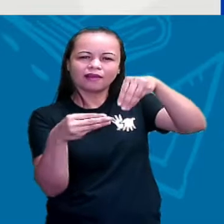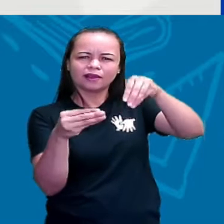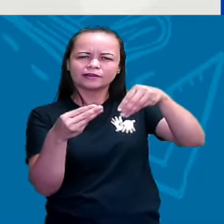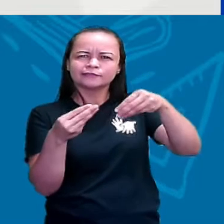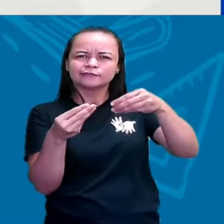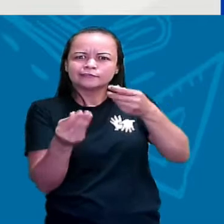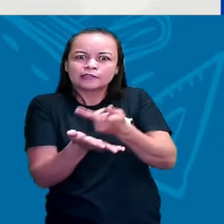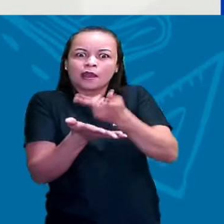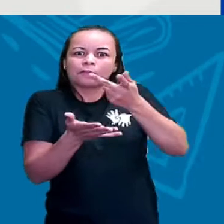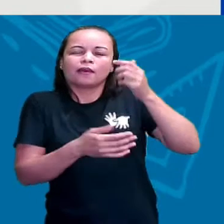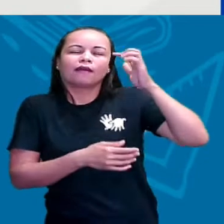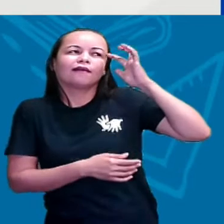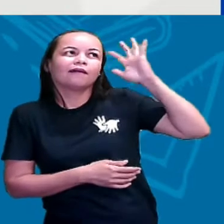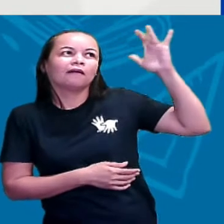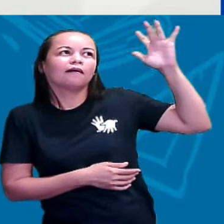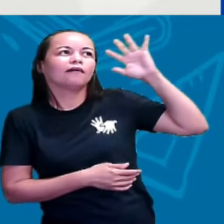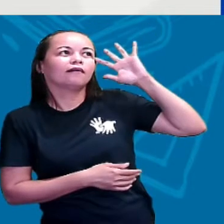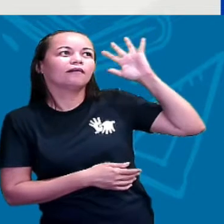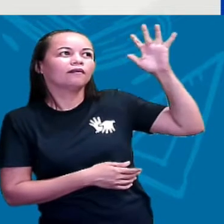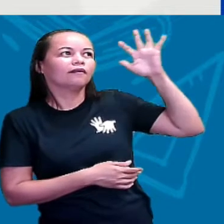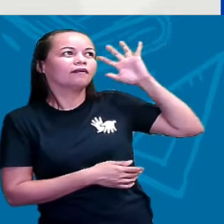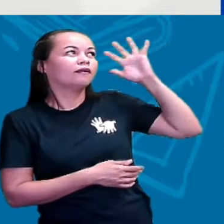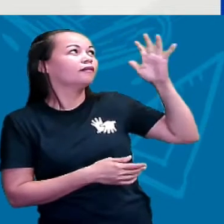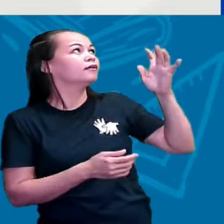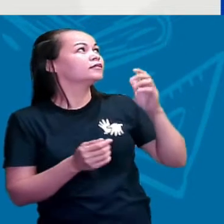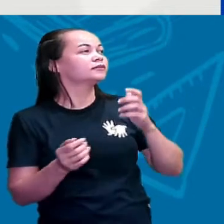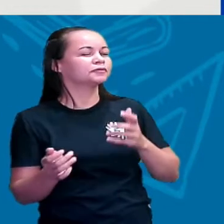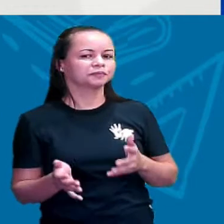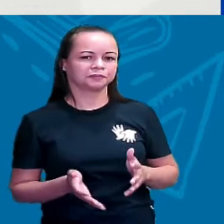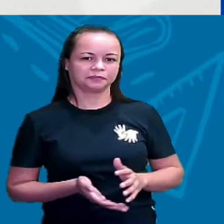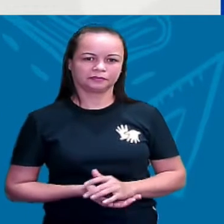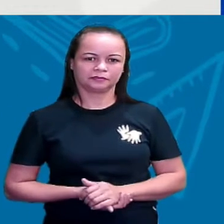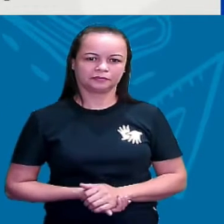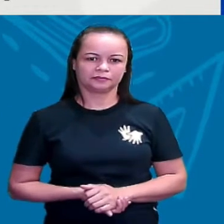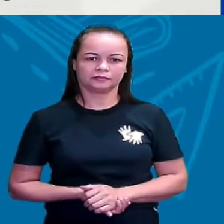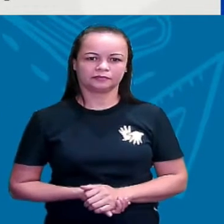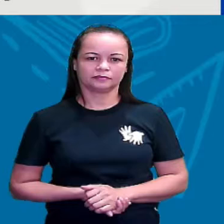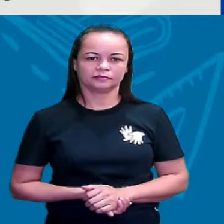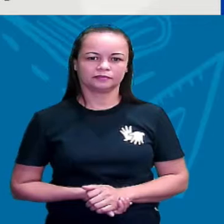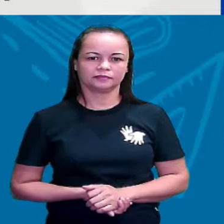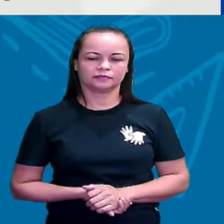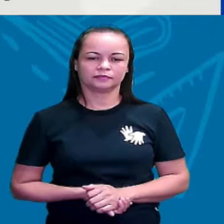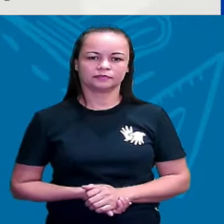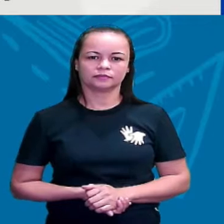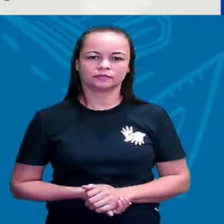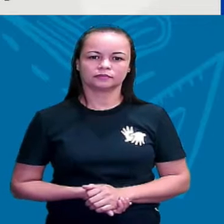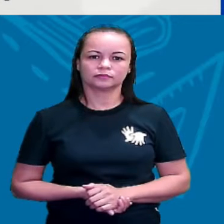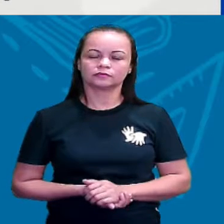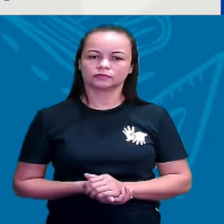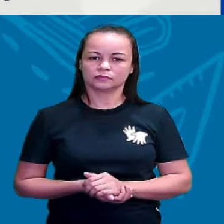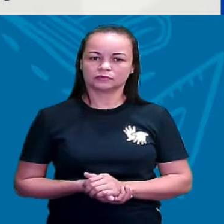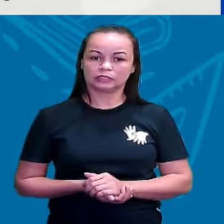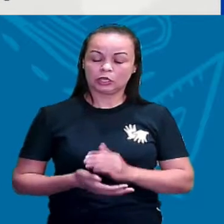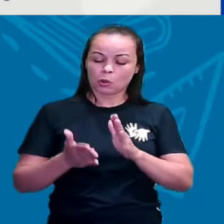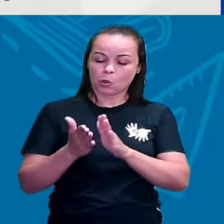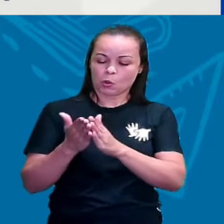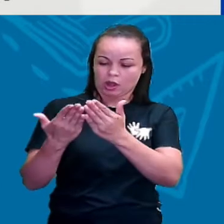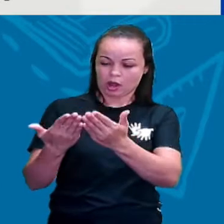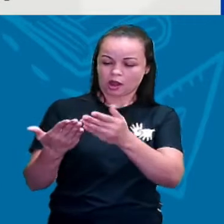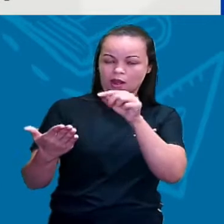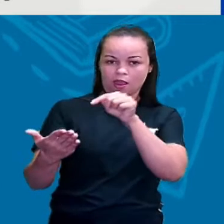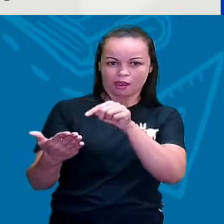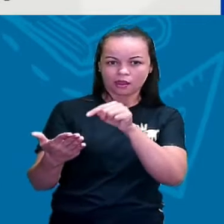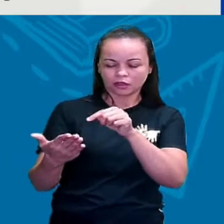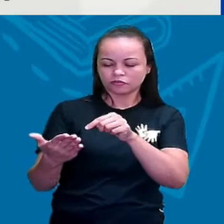gente, levam a longe longe. Um livro é